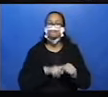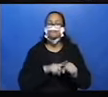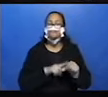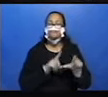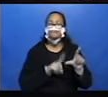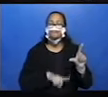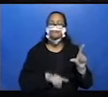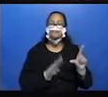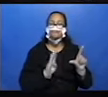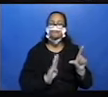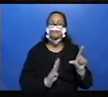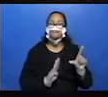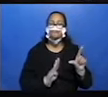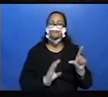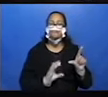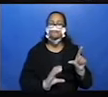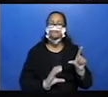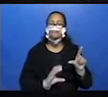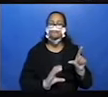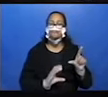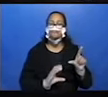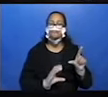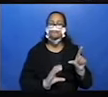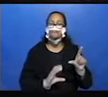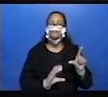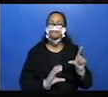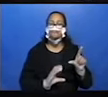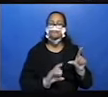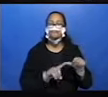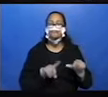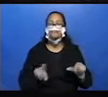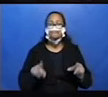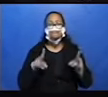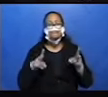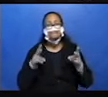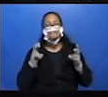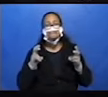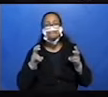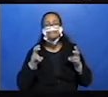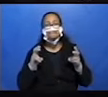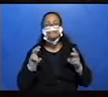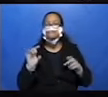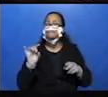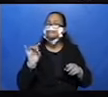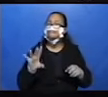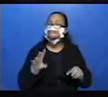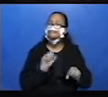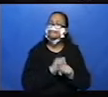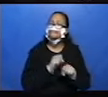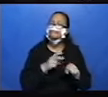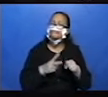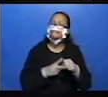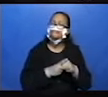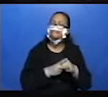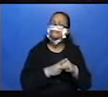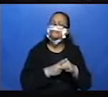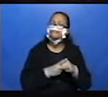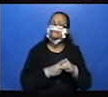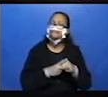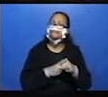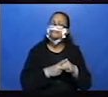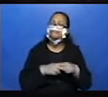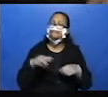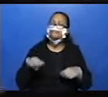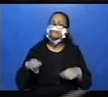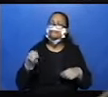letra B e na letra C. Se vocês perceberem aqui, só apareceu uma vez o advérbio de modo. Mas